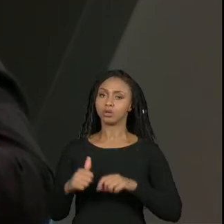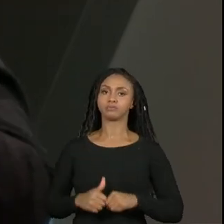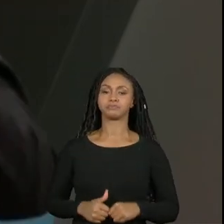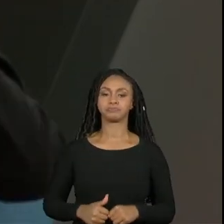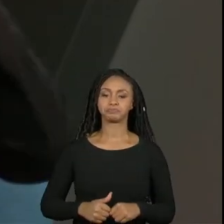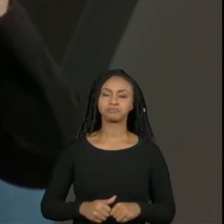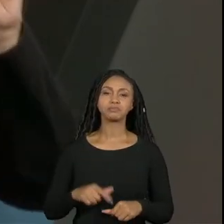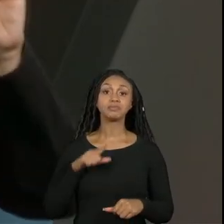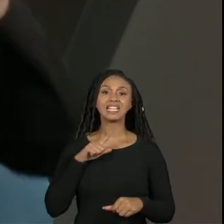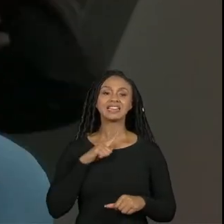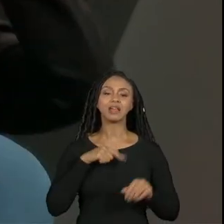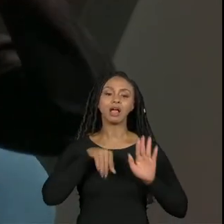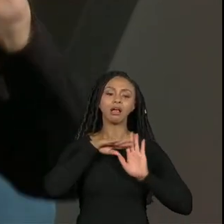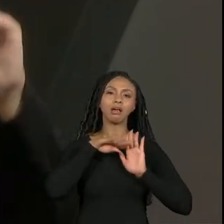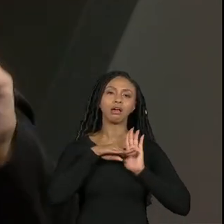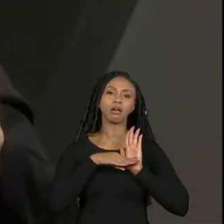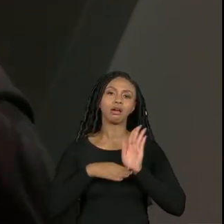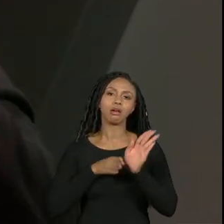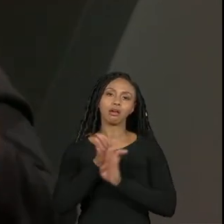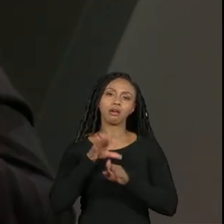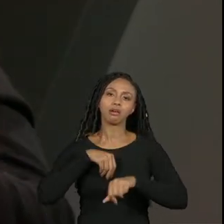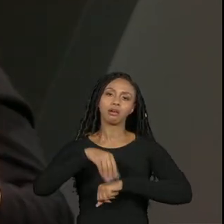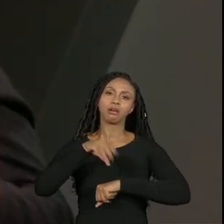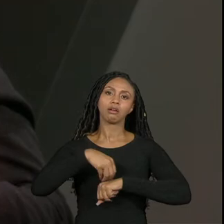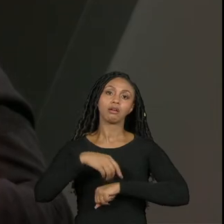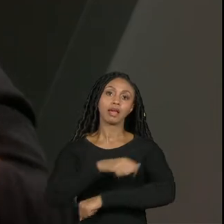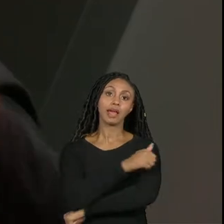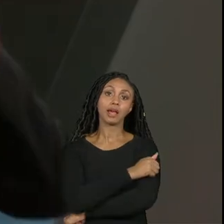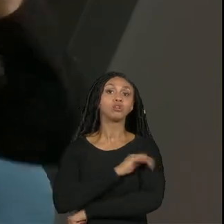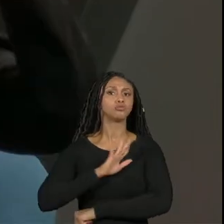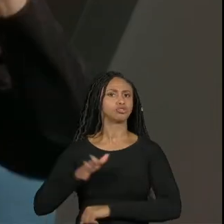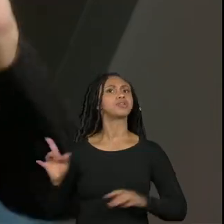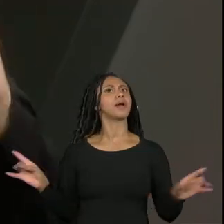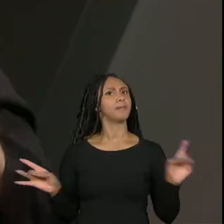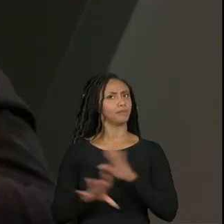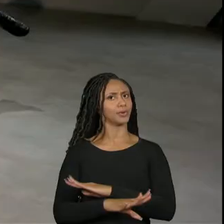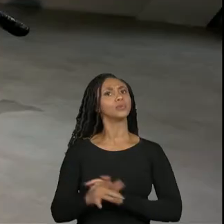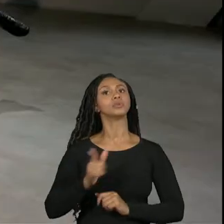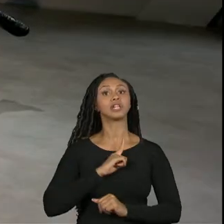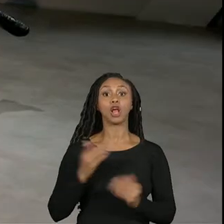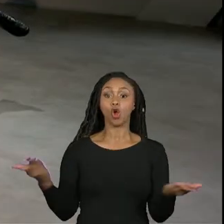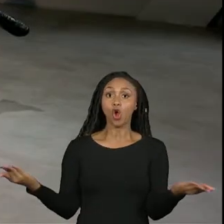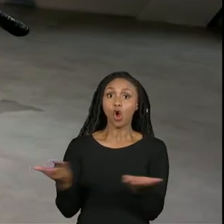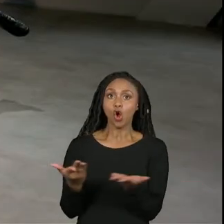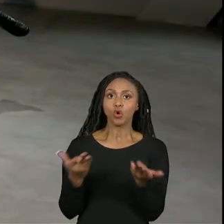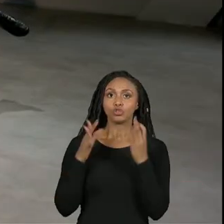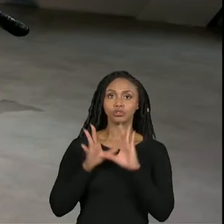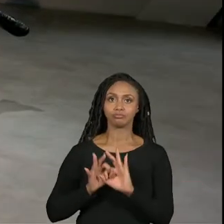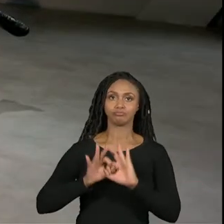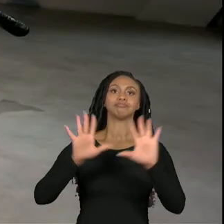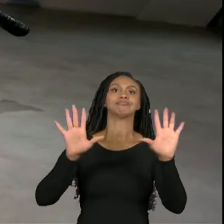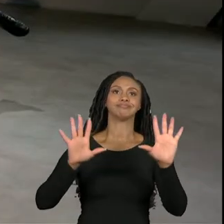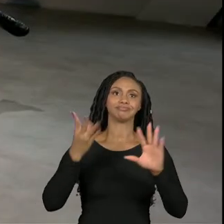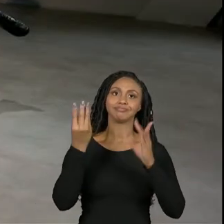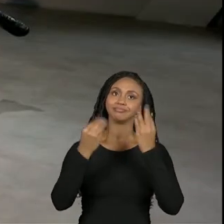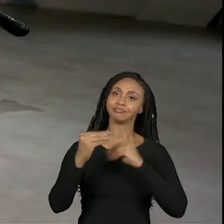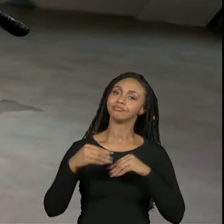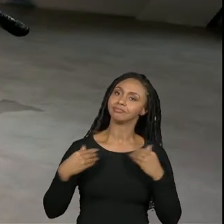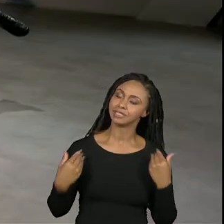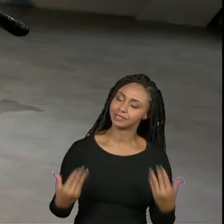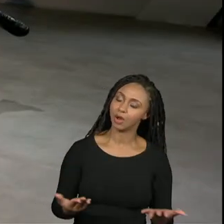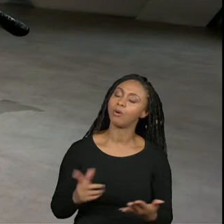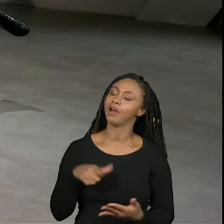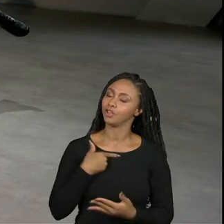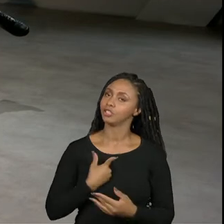aluno já tem lá documentação disponibilizada a equipe de arte colocou hoje então recomendamos